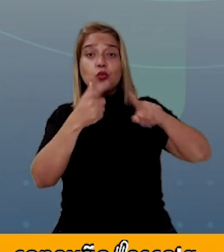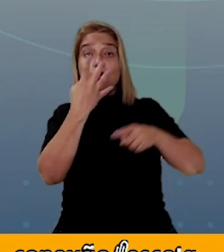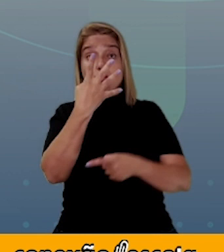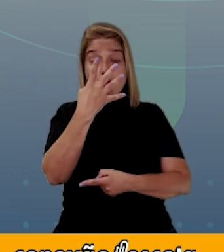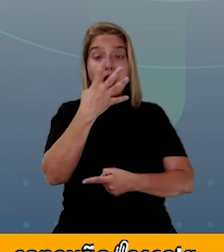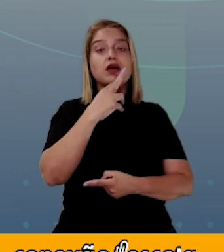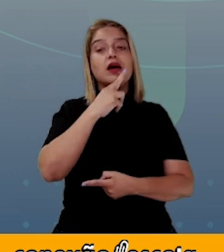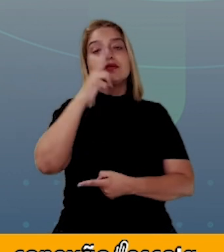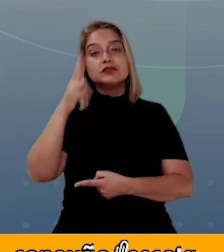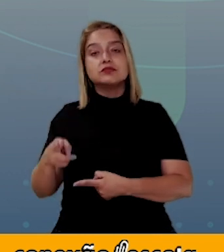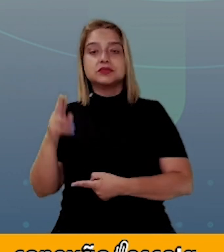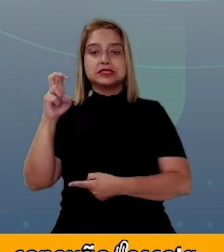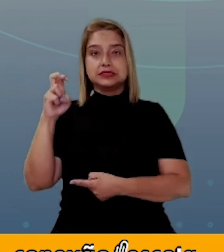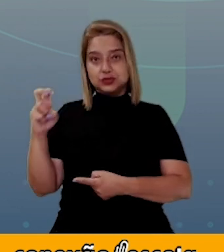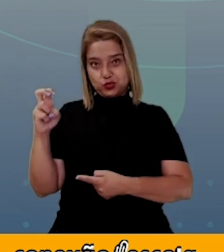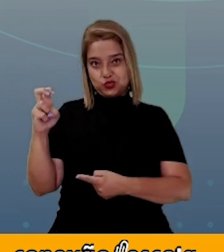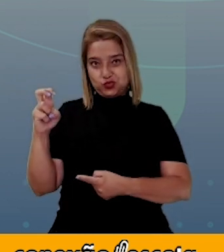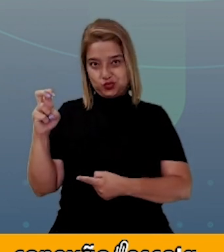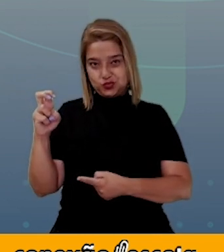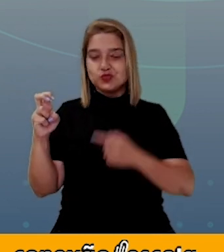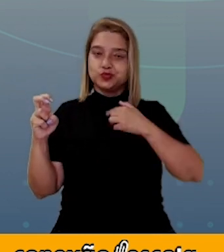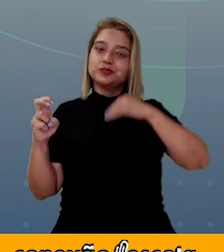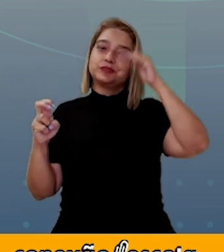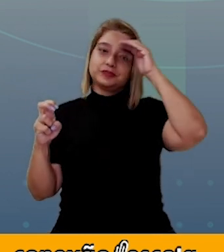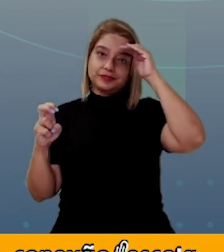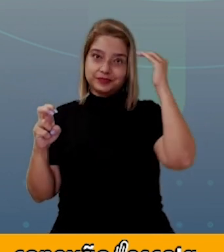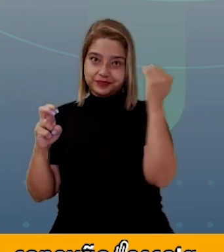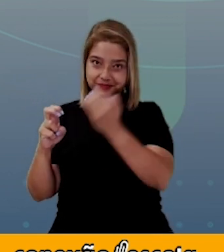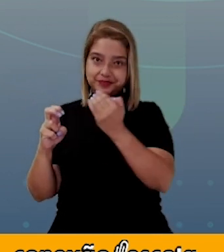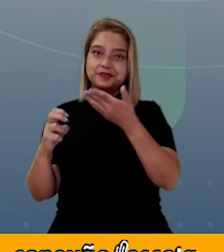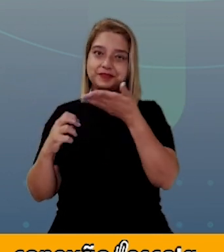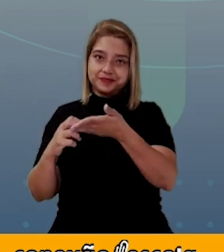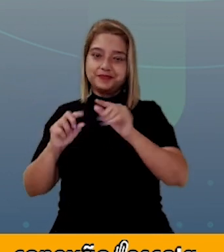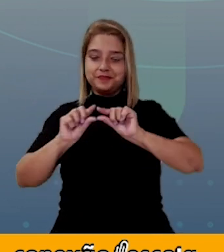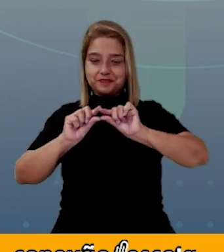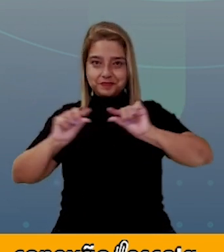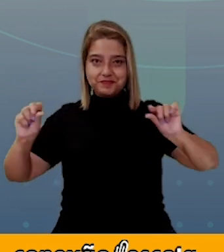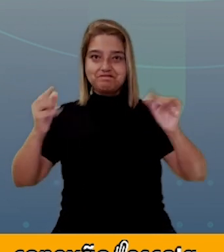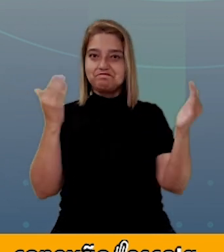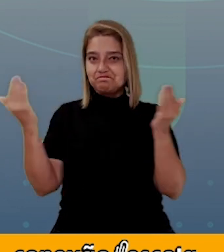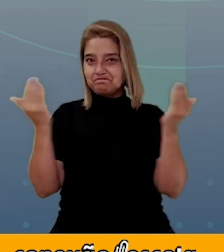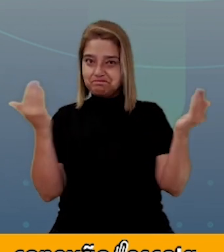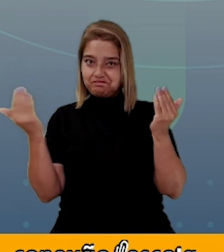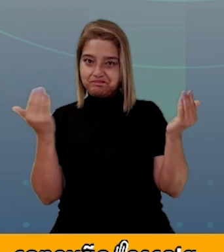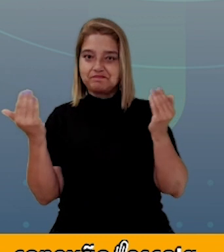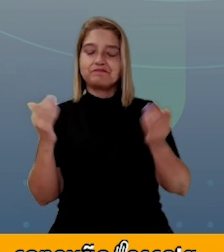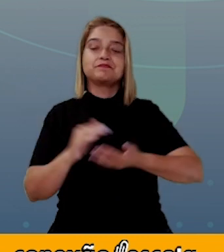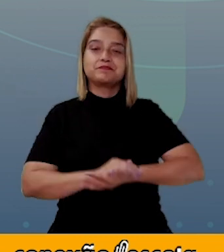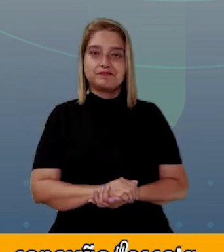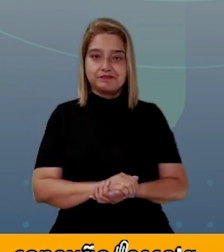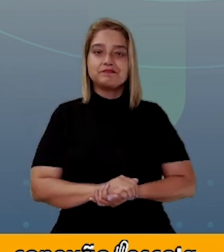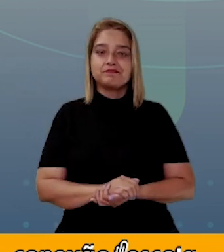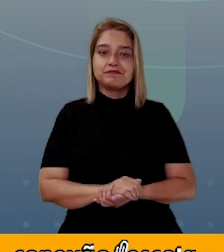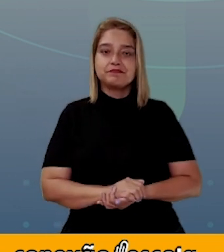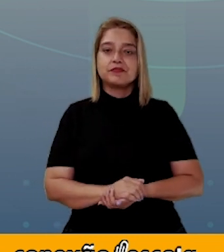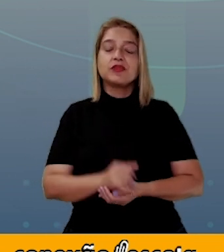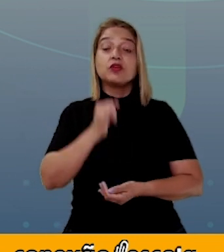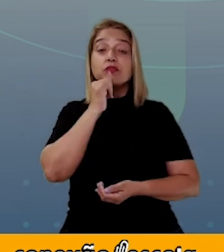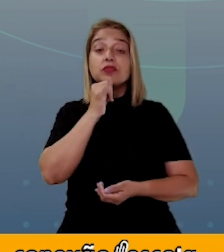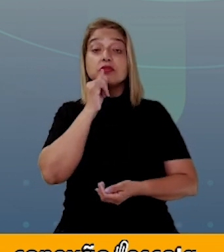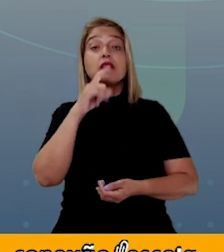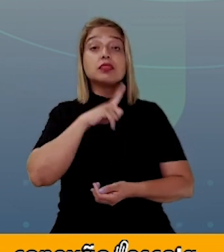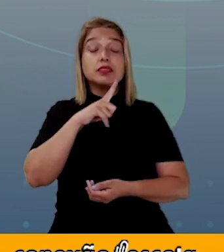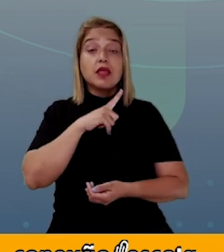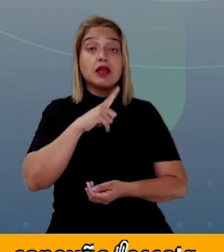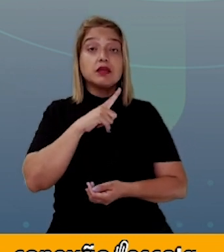de cinco quadrinhos, respeitando a regra da proporção. Certo? Como aqui eu